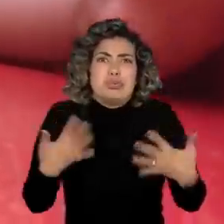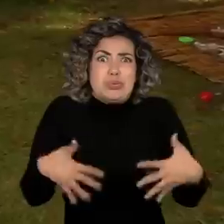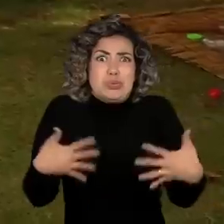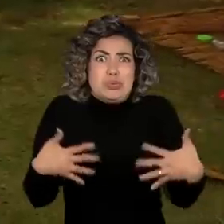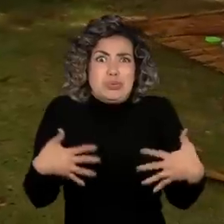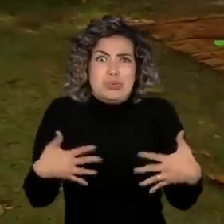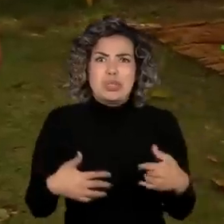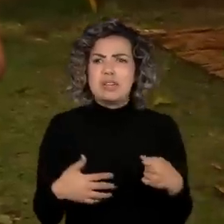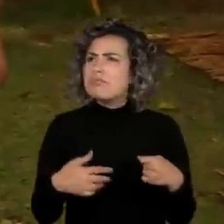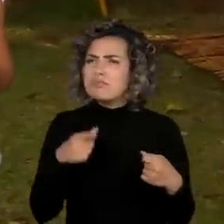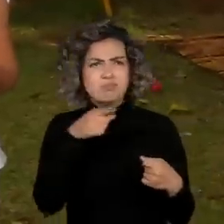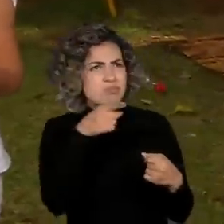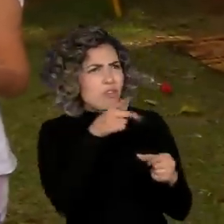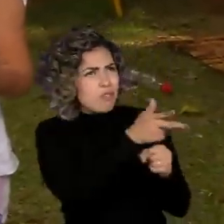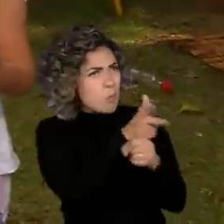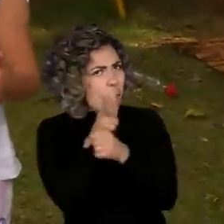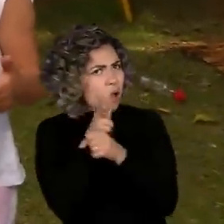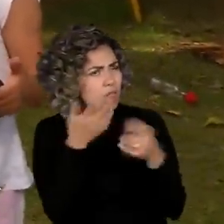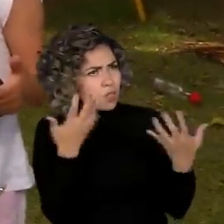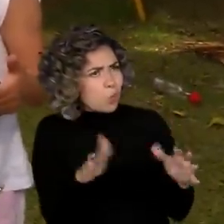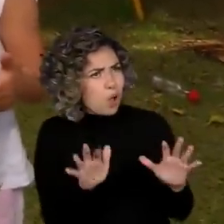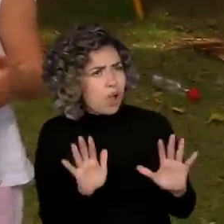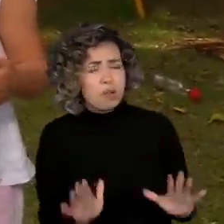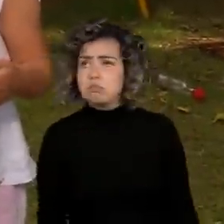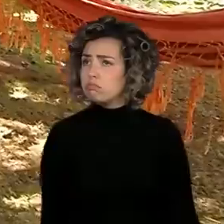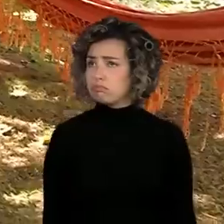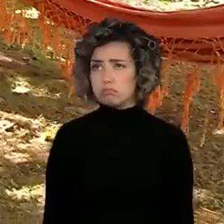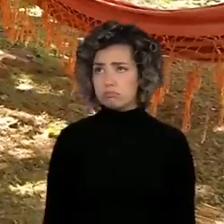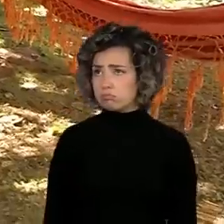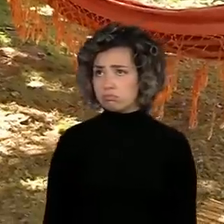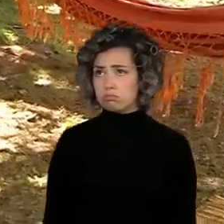Você não quer filmar o tio? Não?